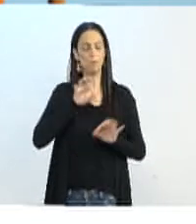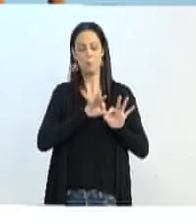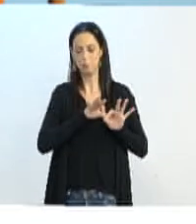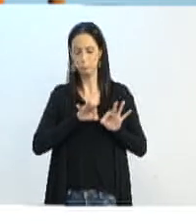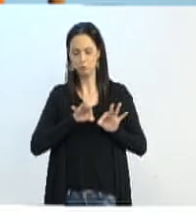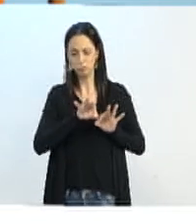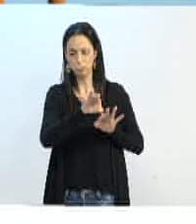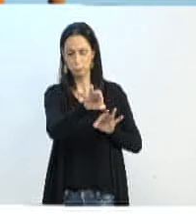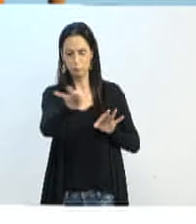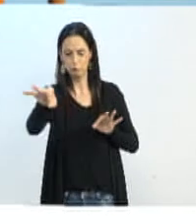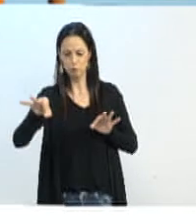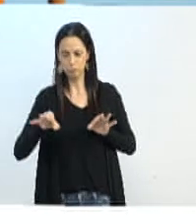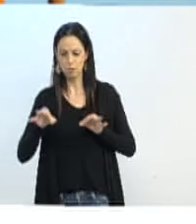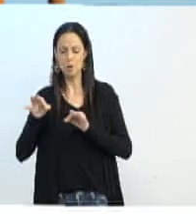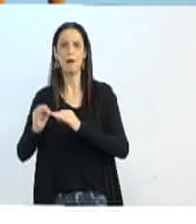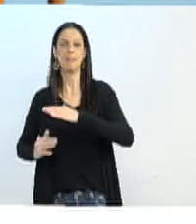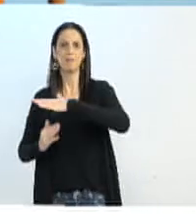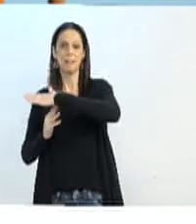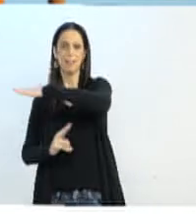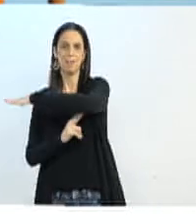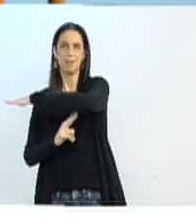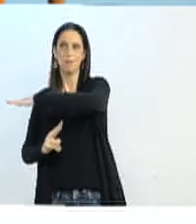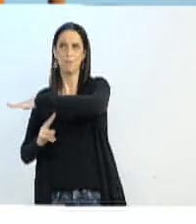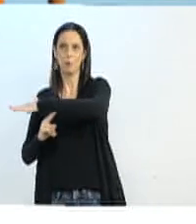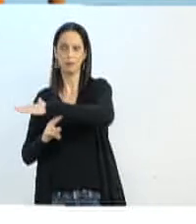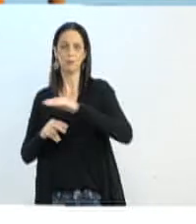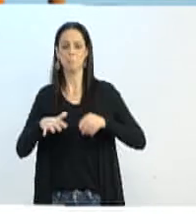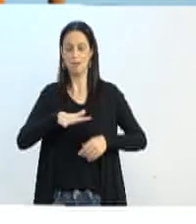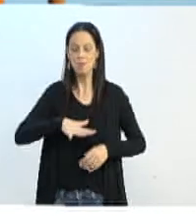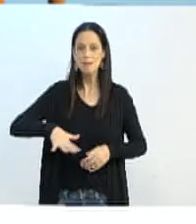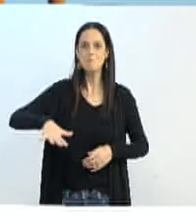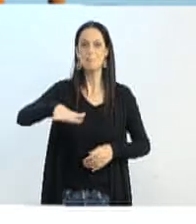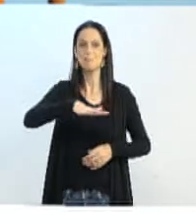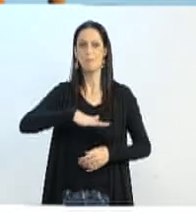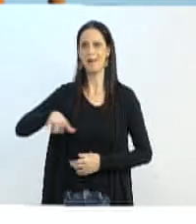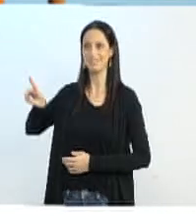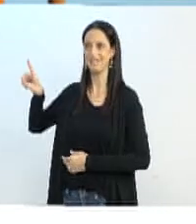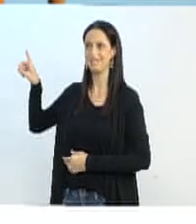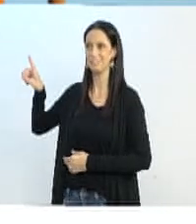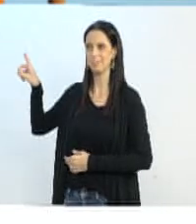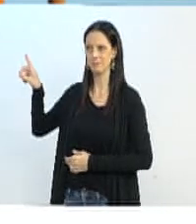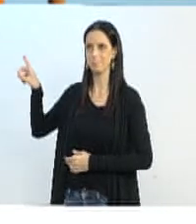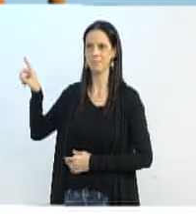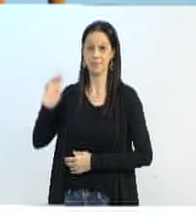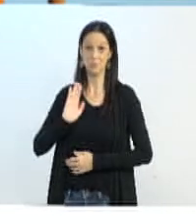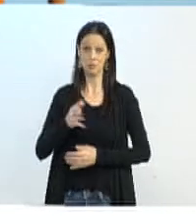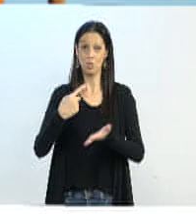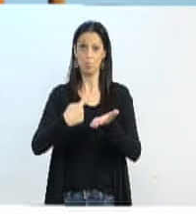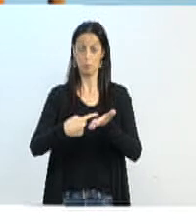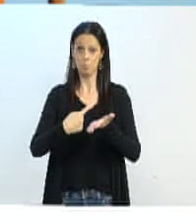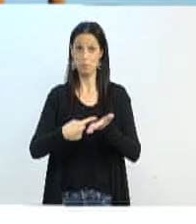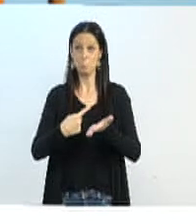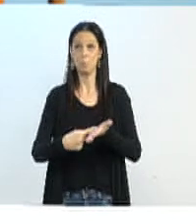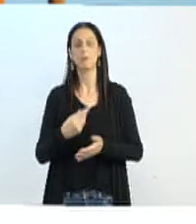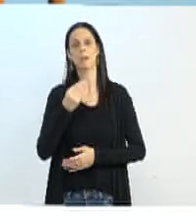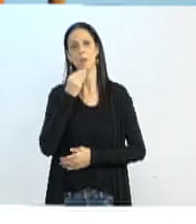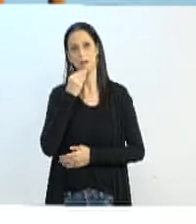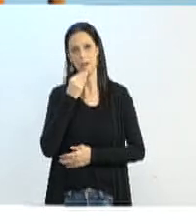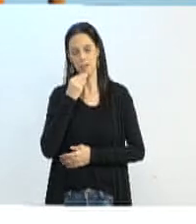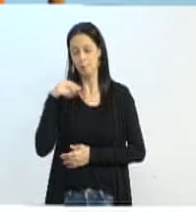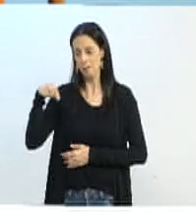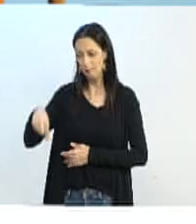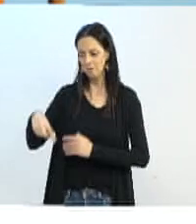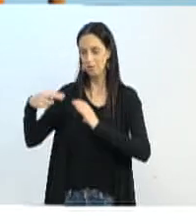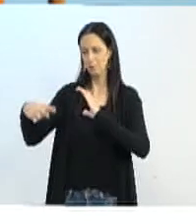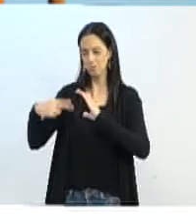onde fica a ponte. Esse é o espaço territorial que será definido. Certamente, isso terá que passar aqui pela Casa dos